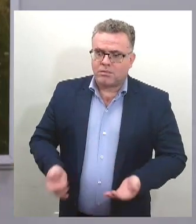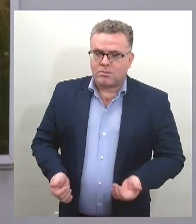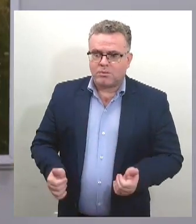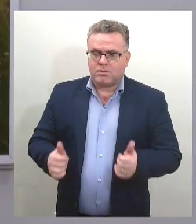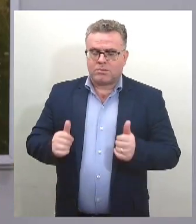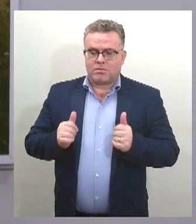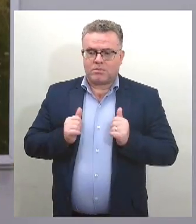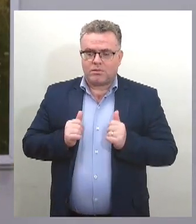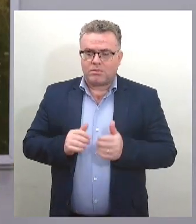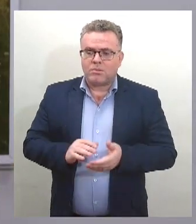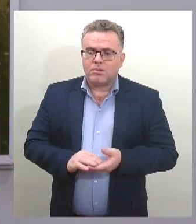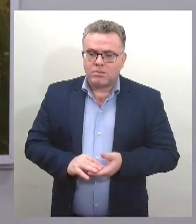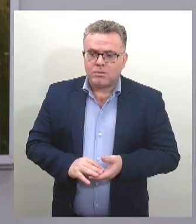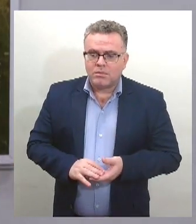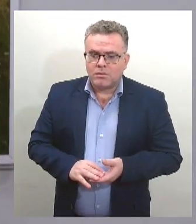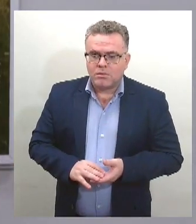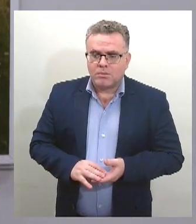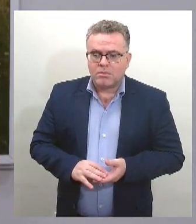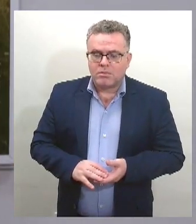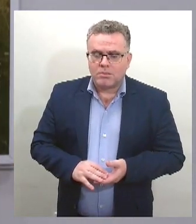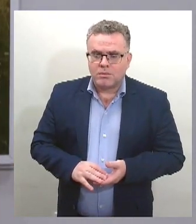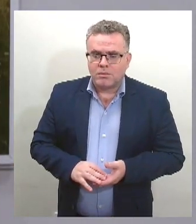O ser humano não tem cor,